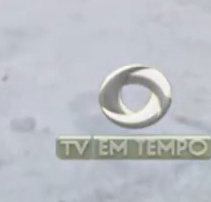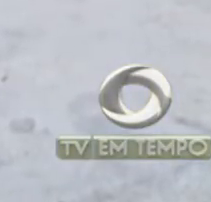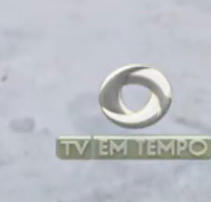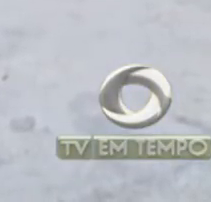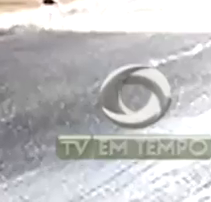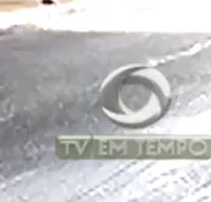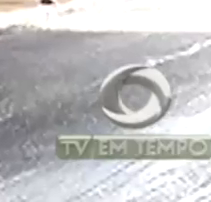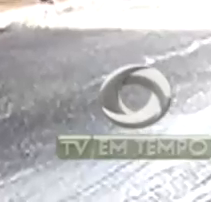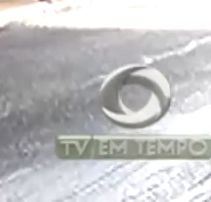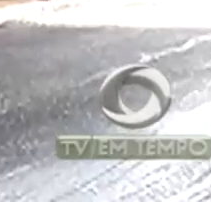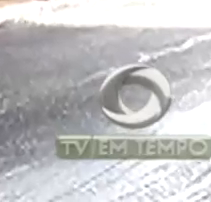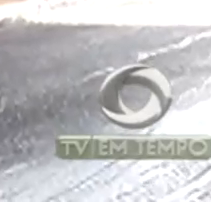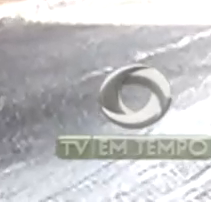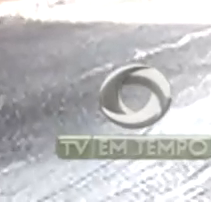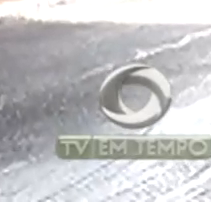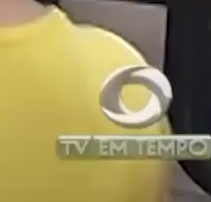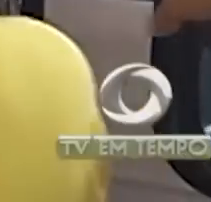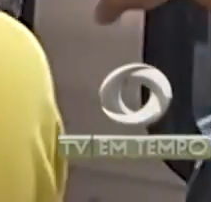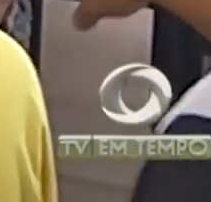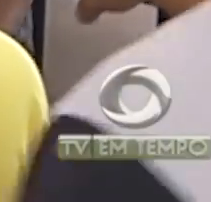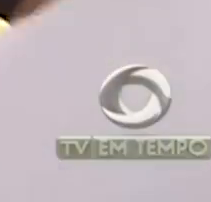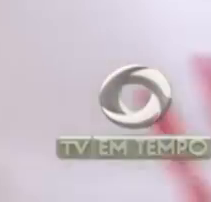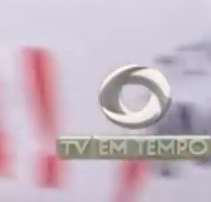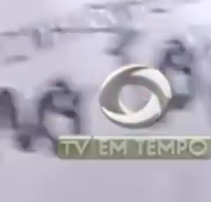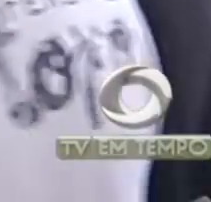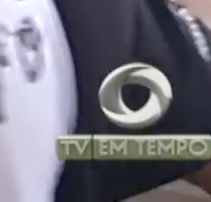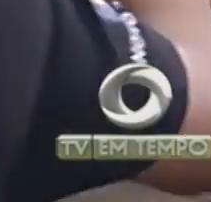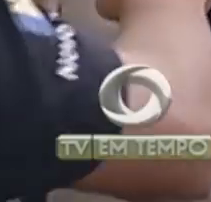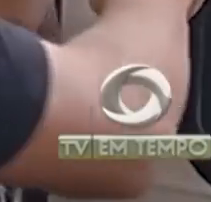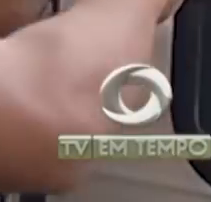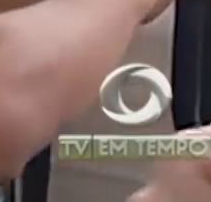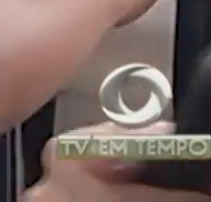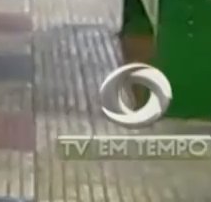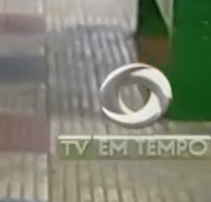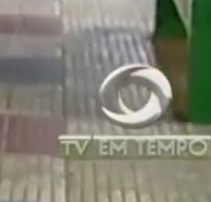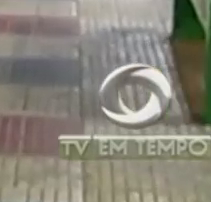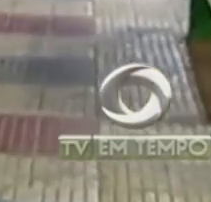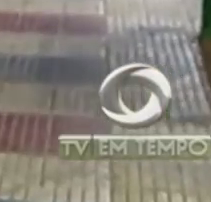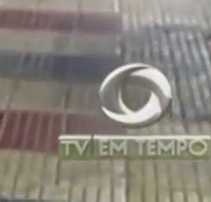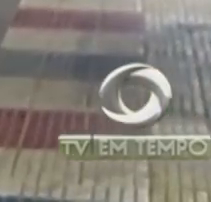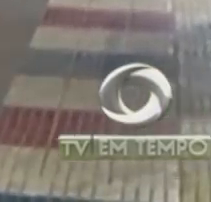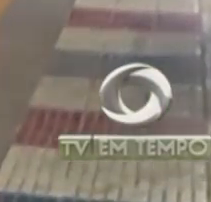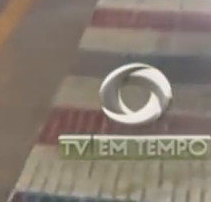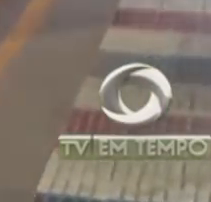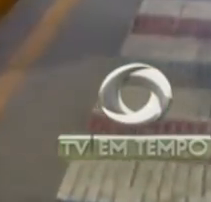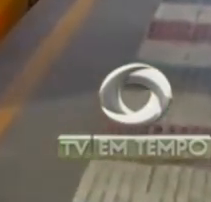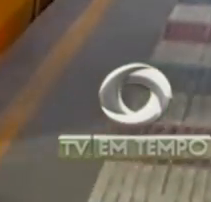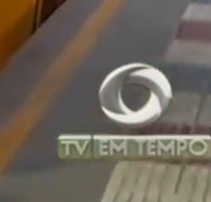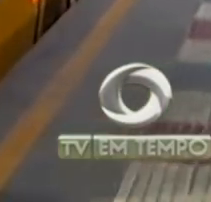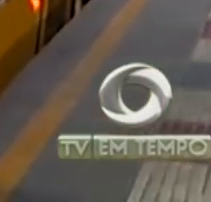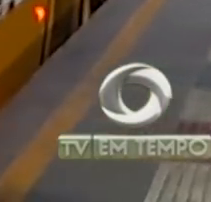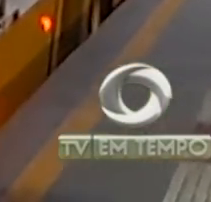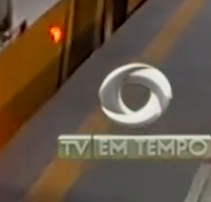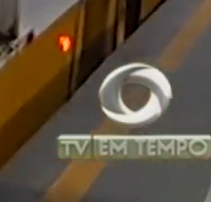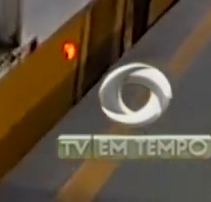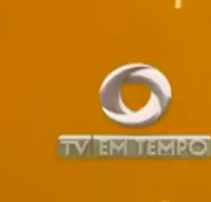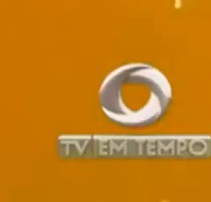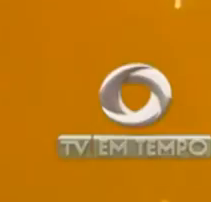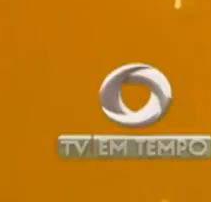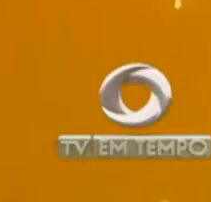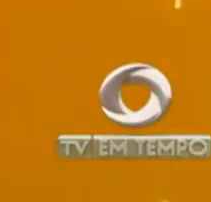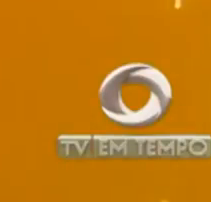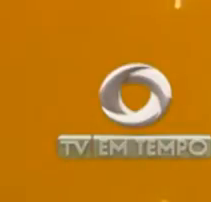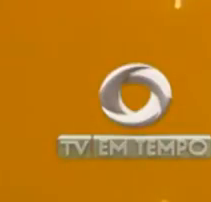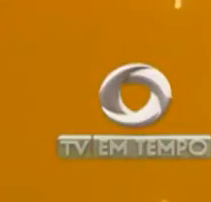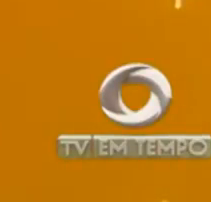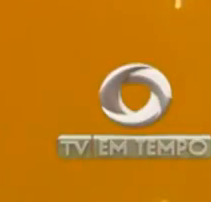está ali. Tantos assaltos fizeram o passageiro mudar o comportamento. Pegar ônibus deixou de ser rotina simples na cidade